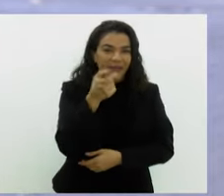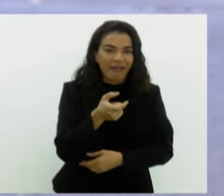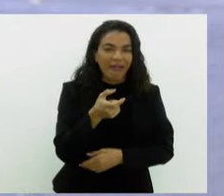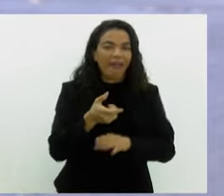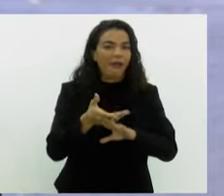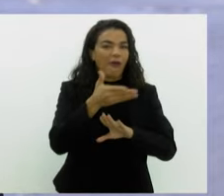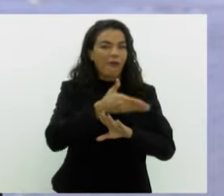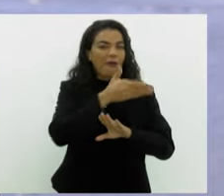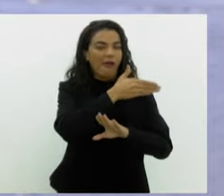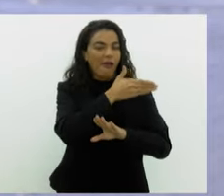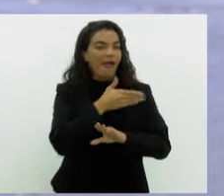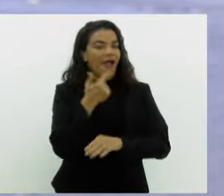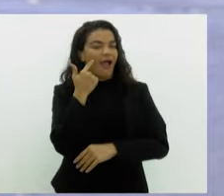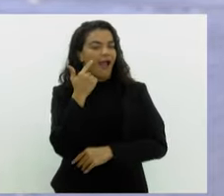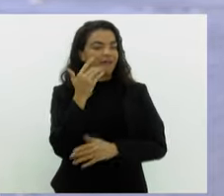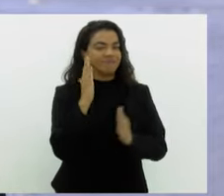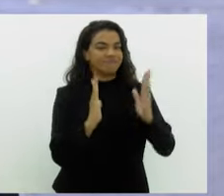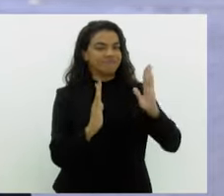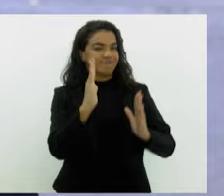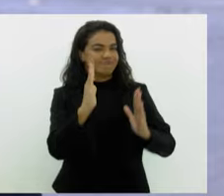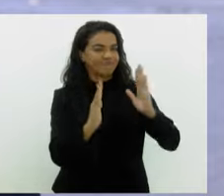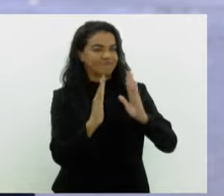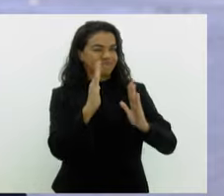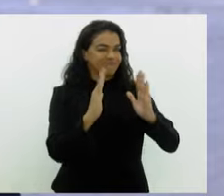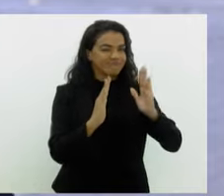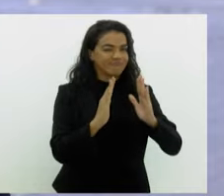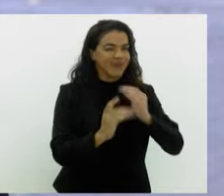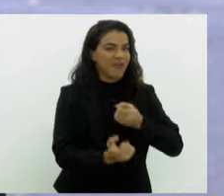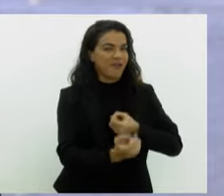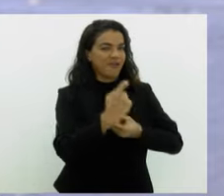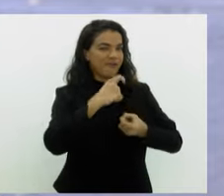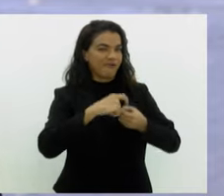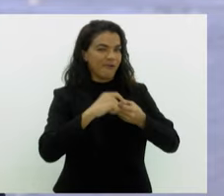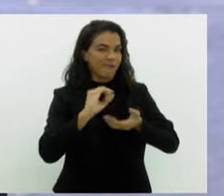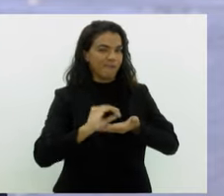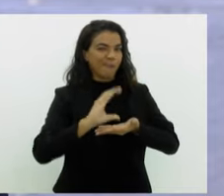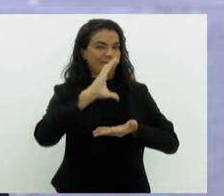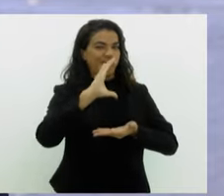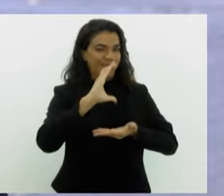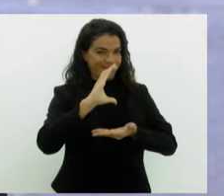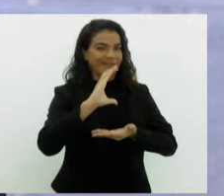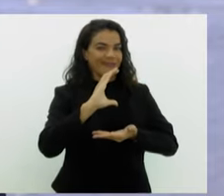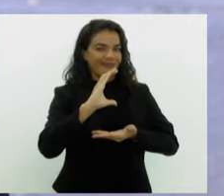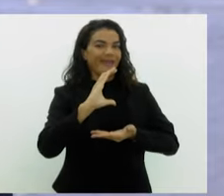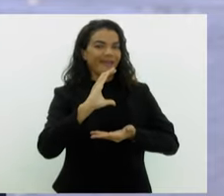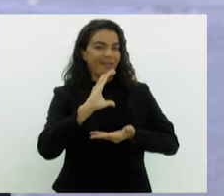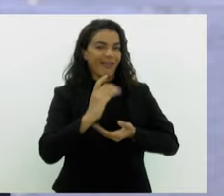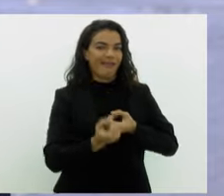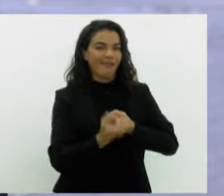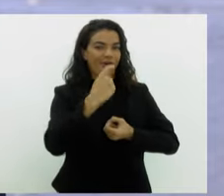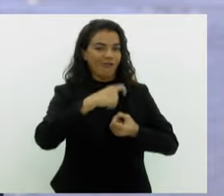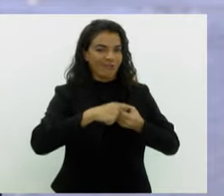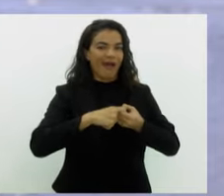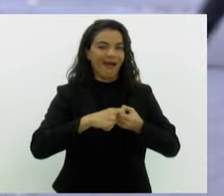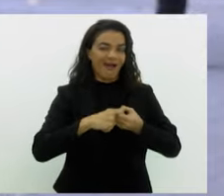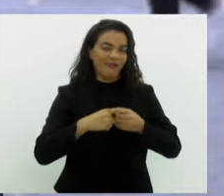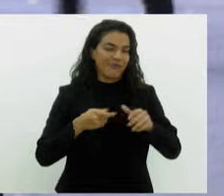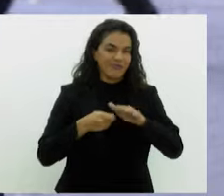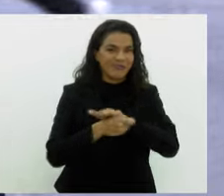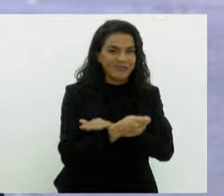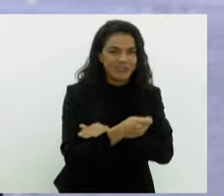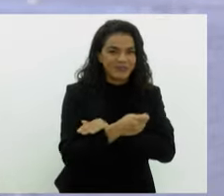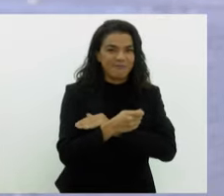anteriores, ela calcula que vai ter um retorno substancial e recuperar esse investimento, sem dúvida,